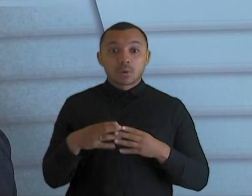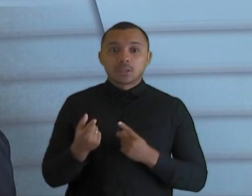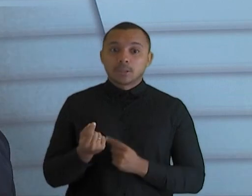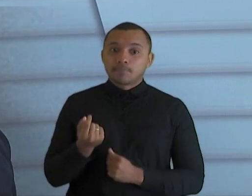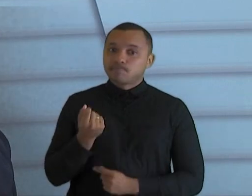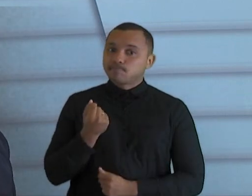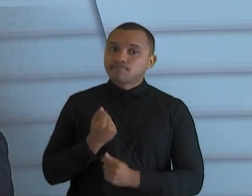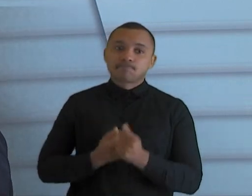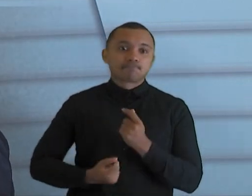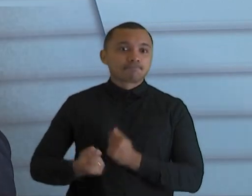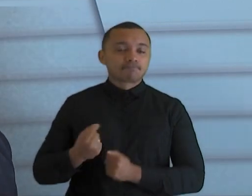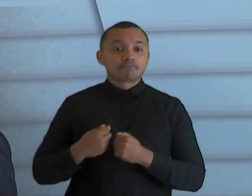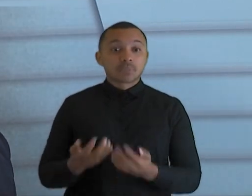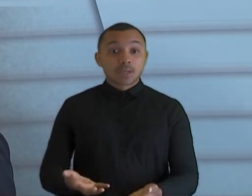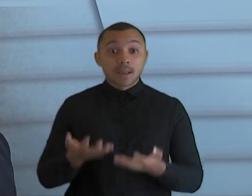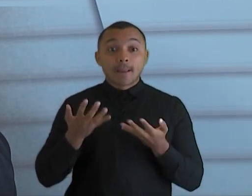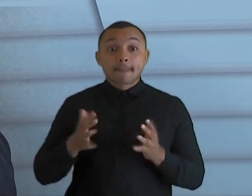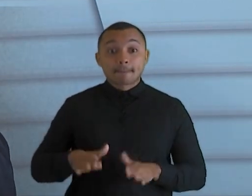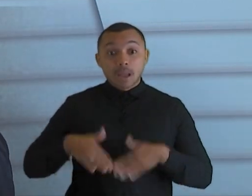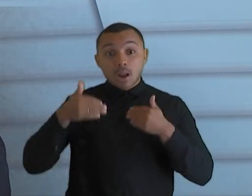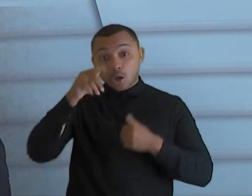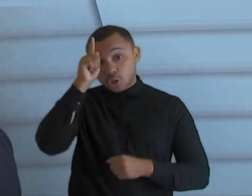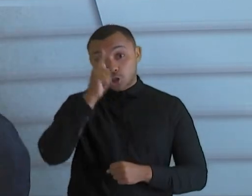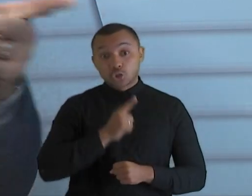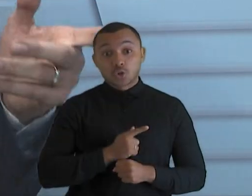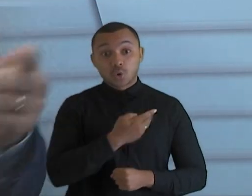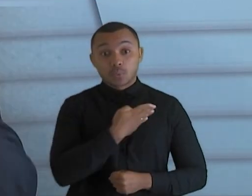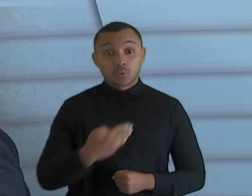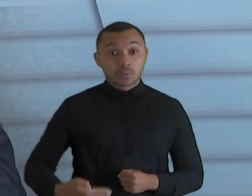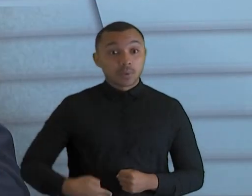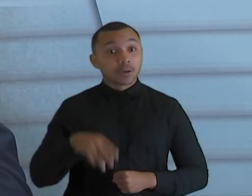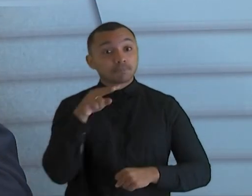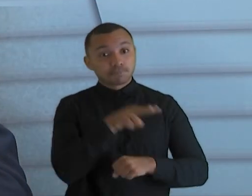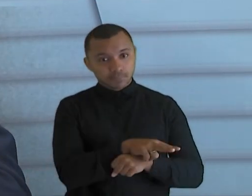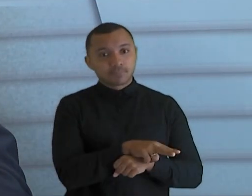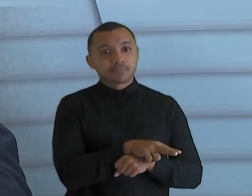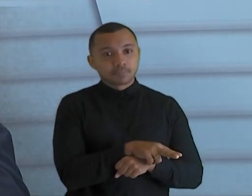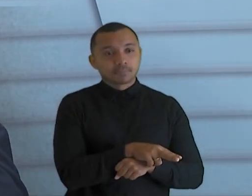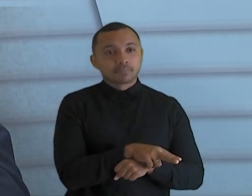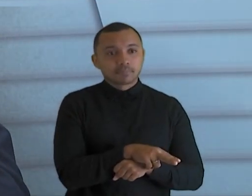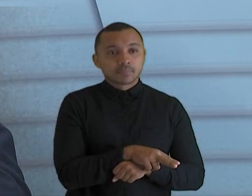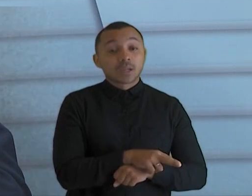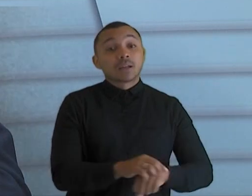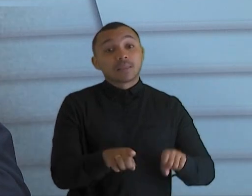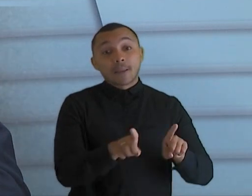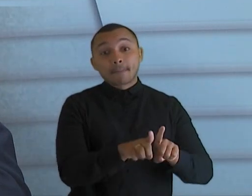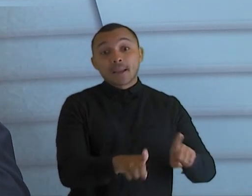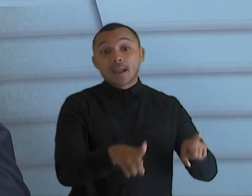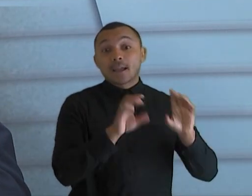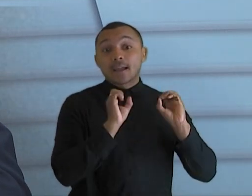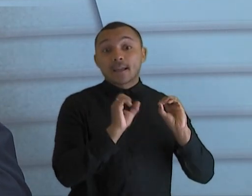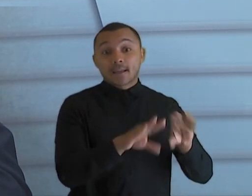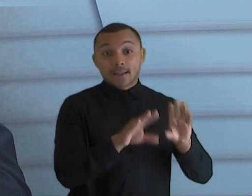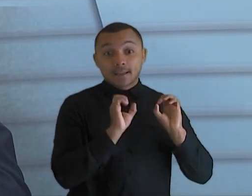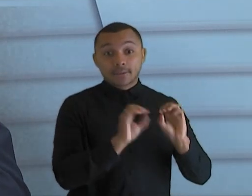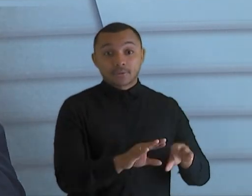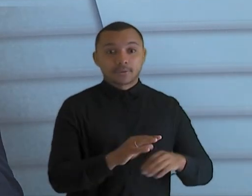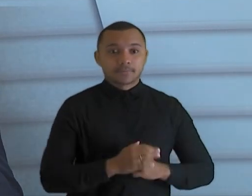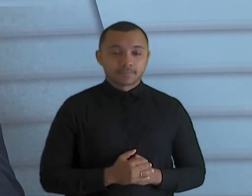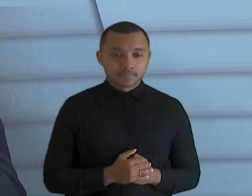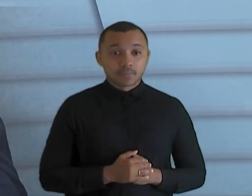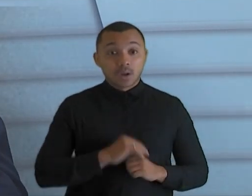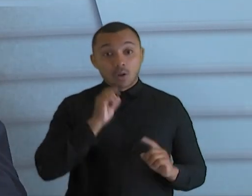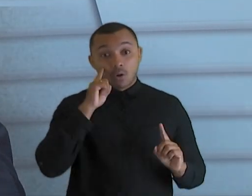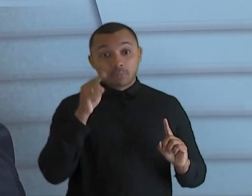visa aprimorar a gestão pública, fiscalizando, mas também, como você colocou bem, no aspecto educativo. A gente também tem uma missão